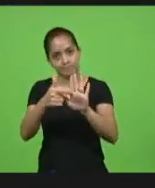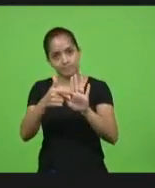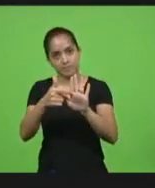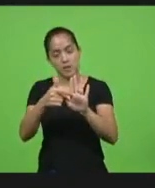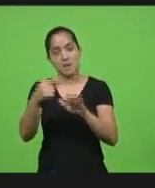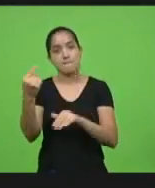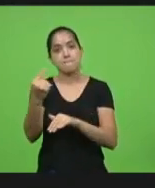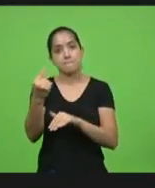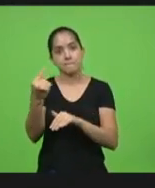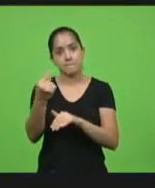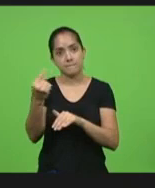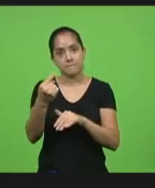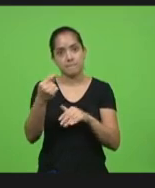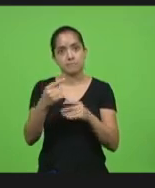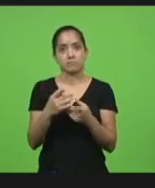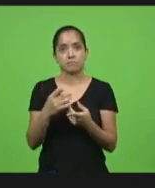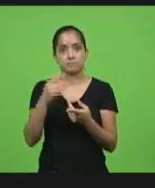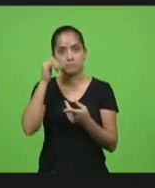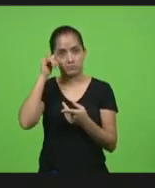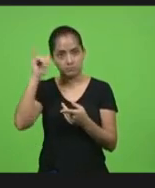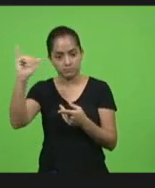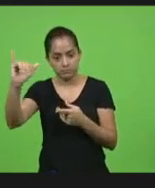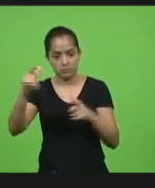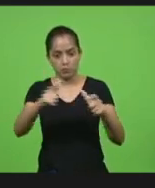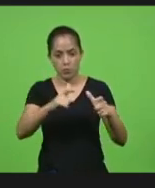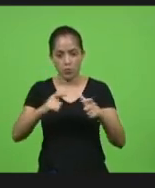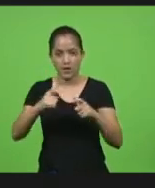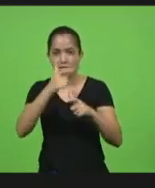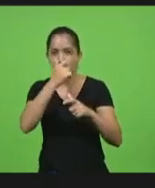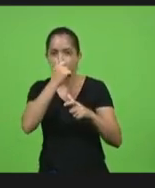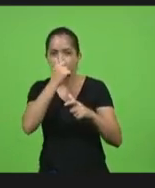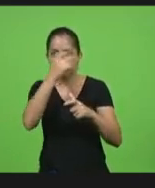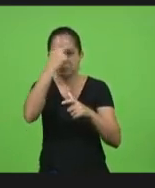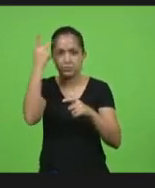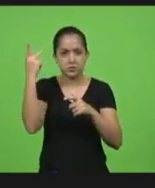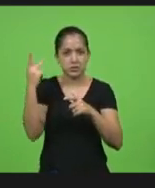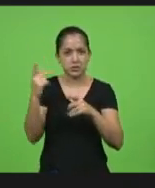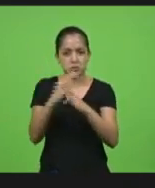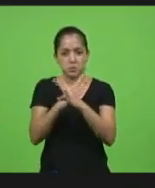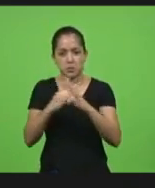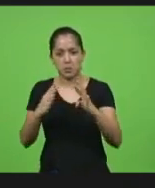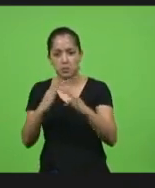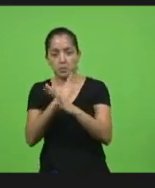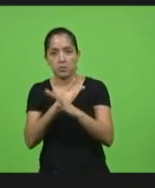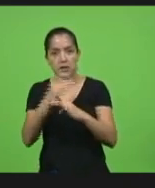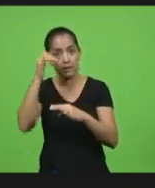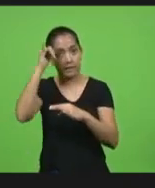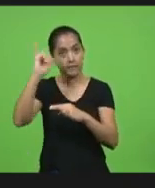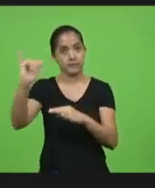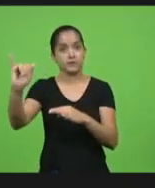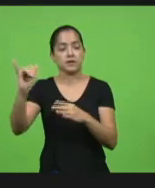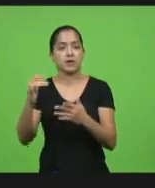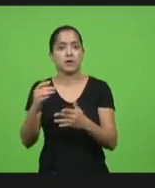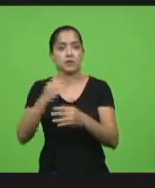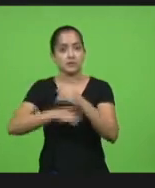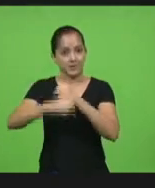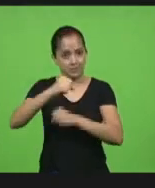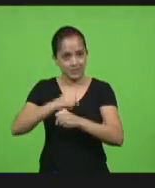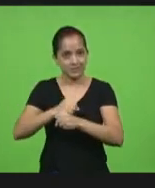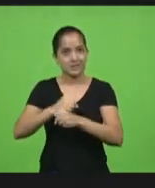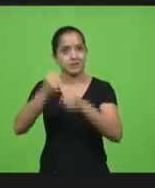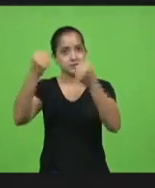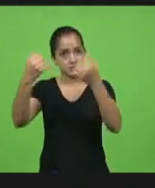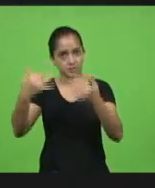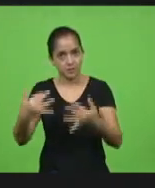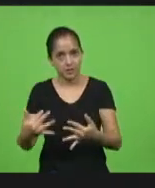é você evitar ambientes confinados super lotados quando nós dissemos isso ano passado se você pegar uma